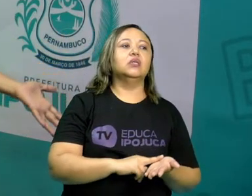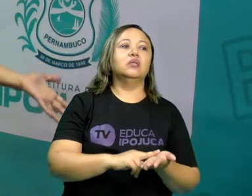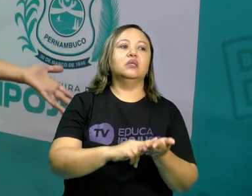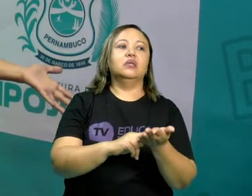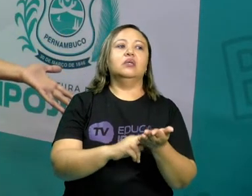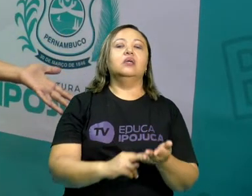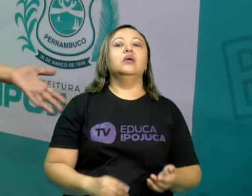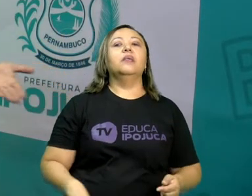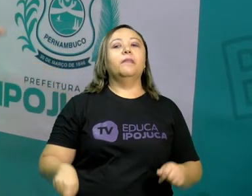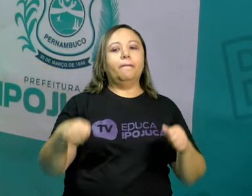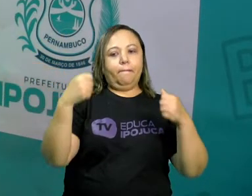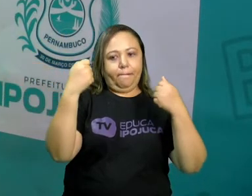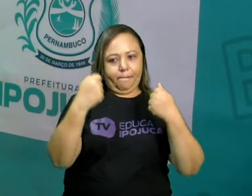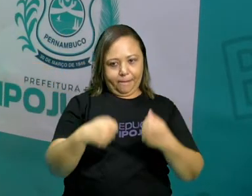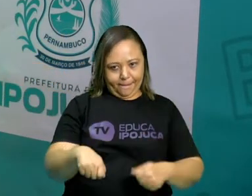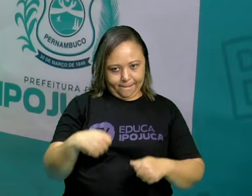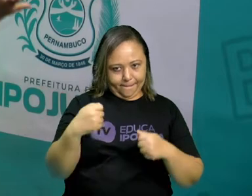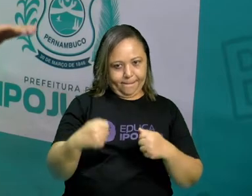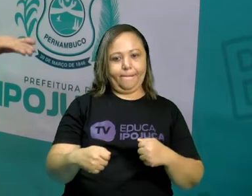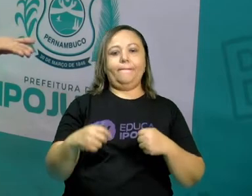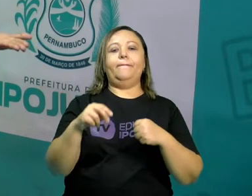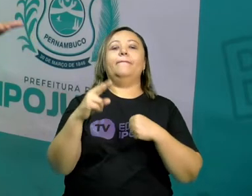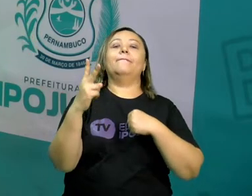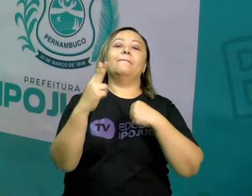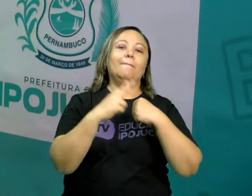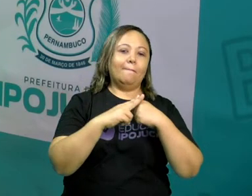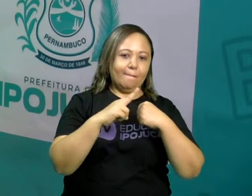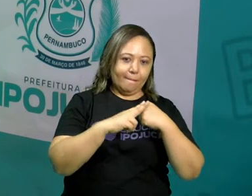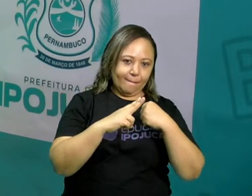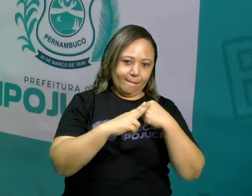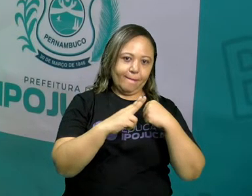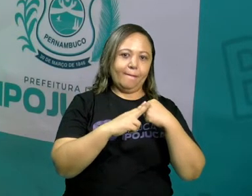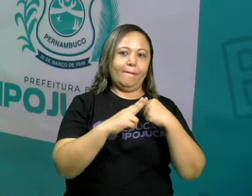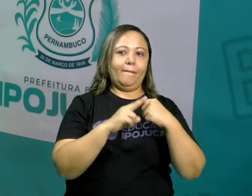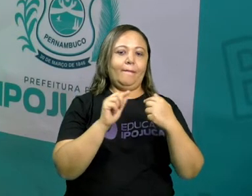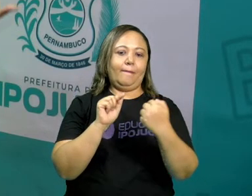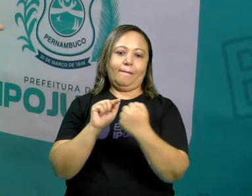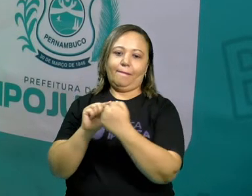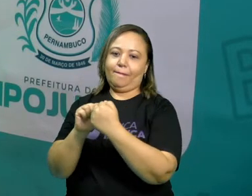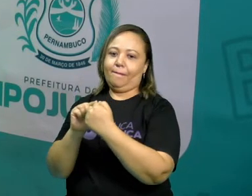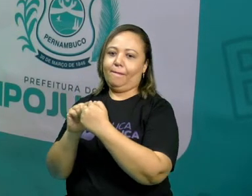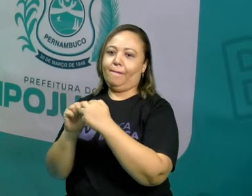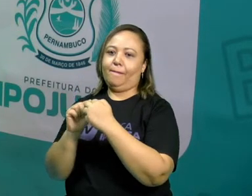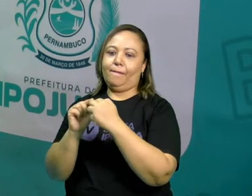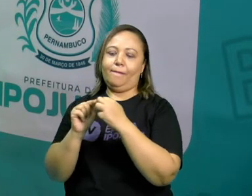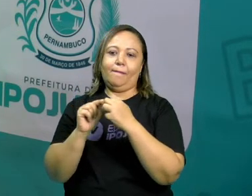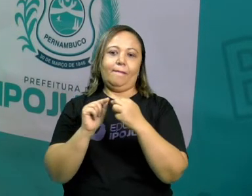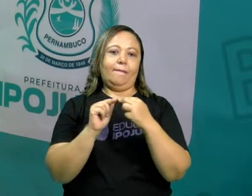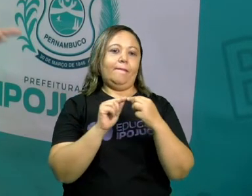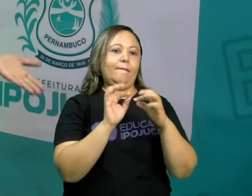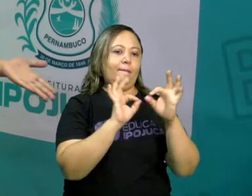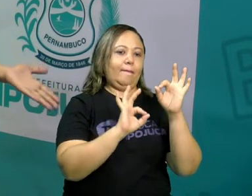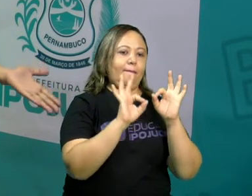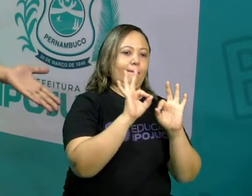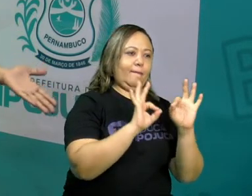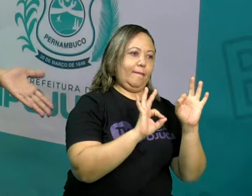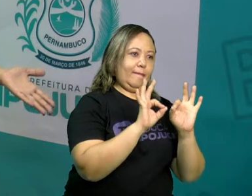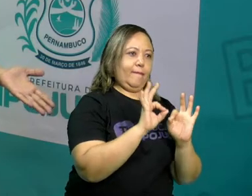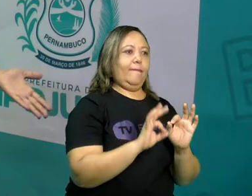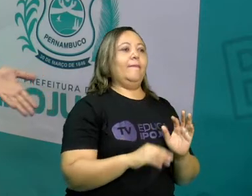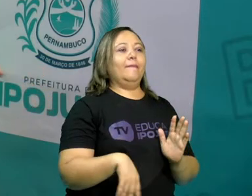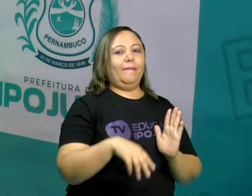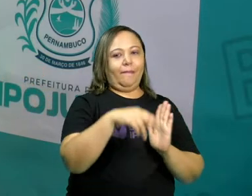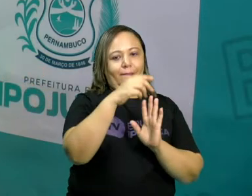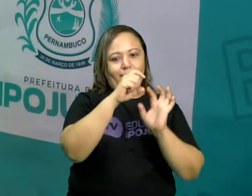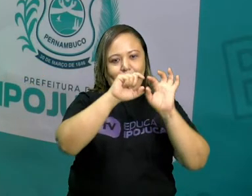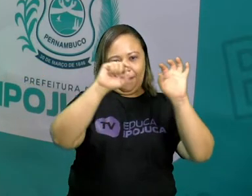precisa conjugar verbo para a gente falar melhor. E ficar na hora de pronunciar, das pessoas entenderem, ficaram a fala